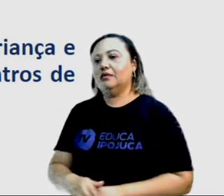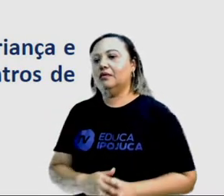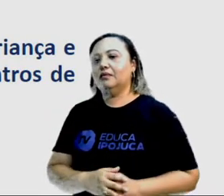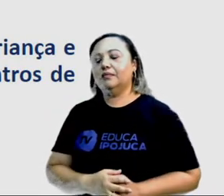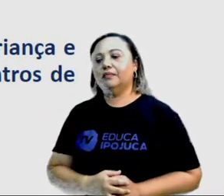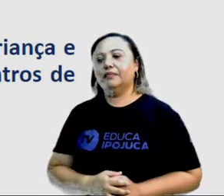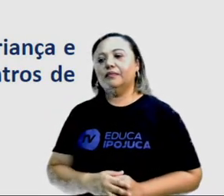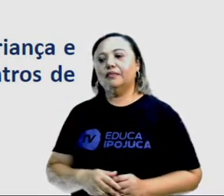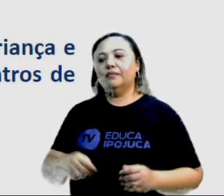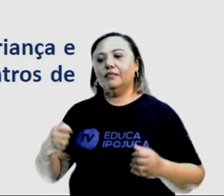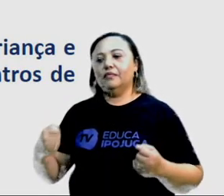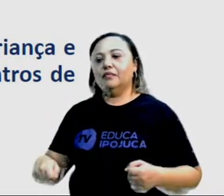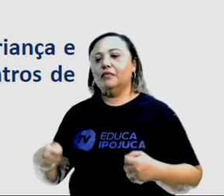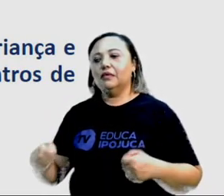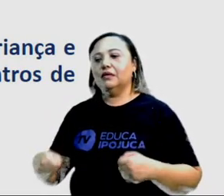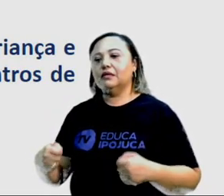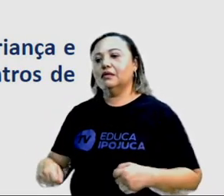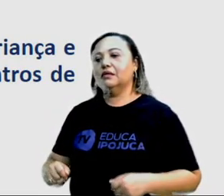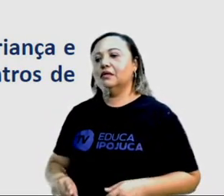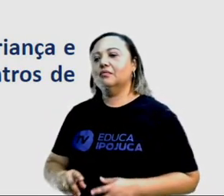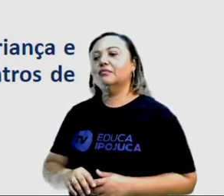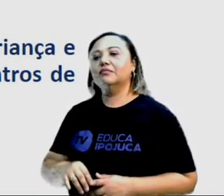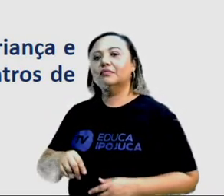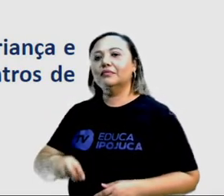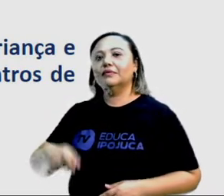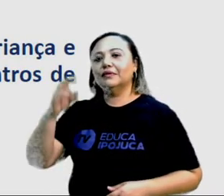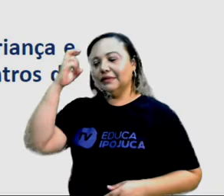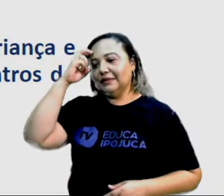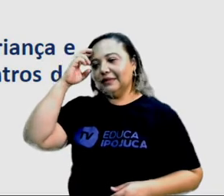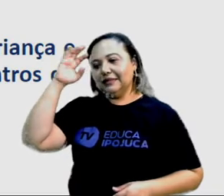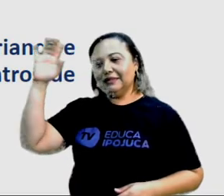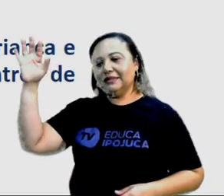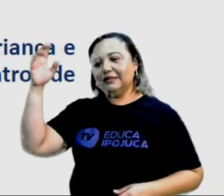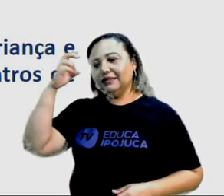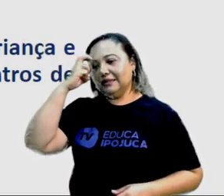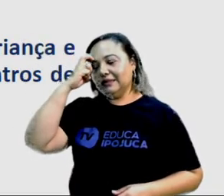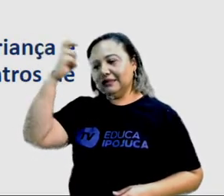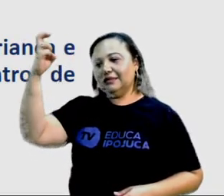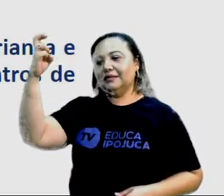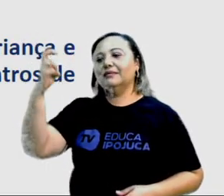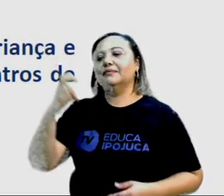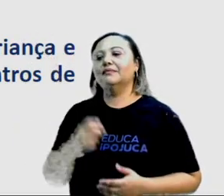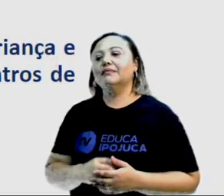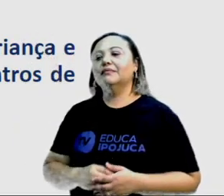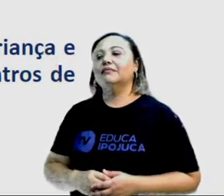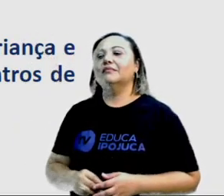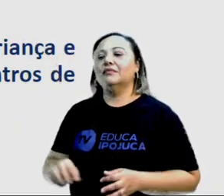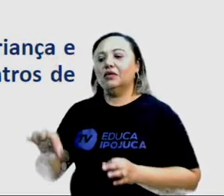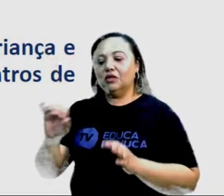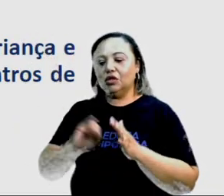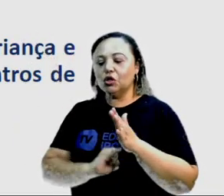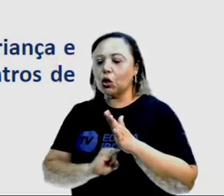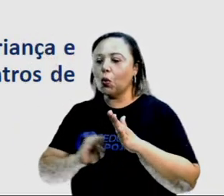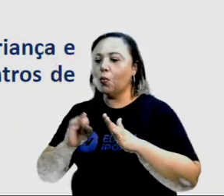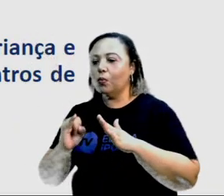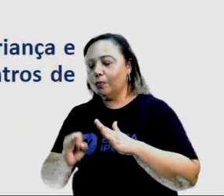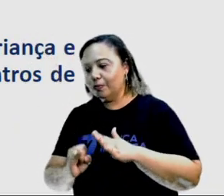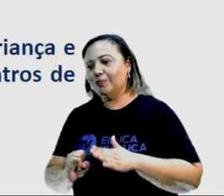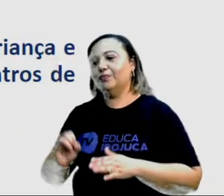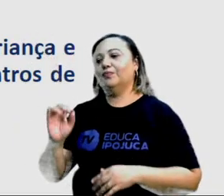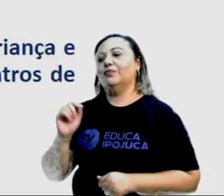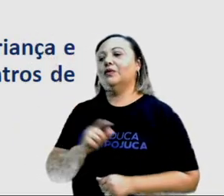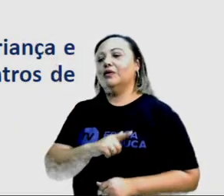Precisamos de inteligência, orçamento e, sobretudo, de um projeto ético e